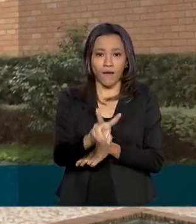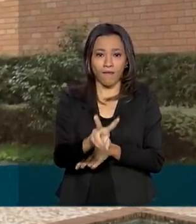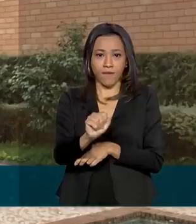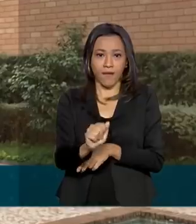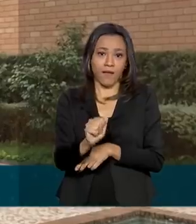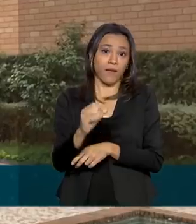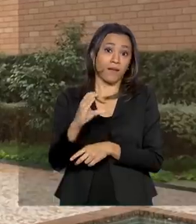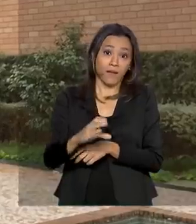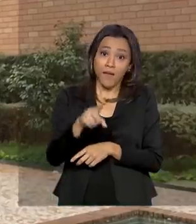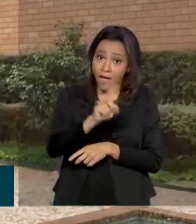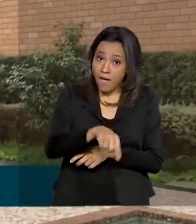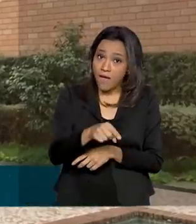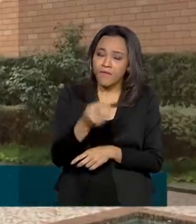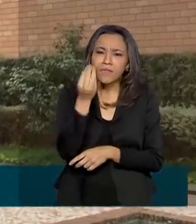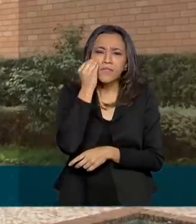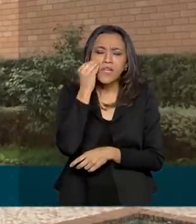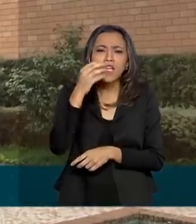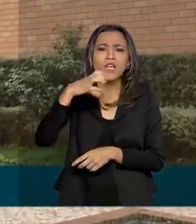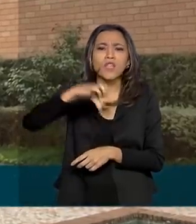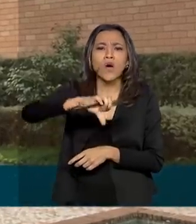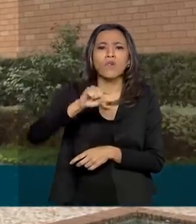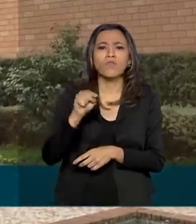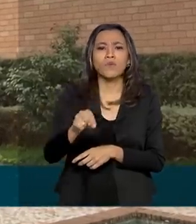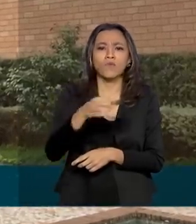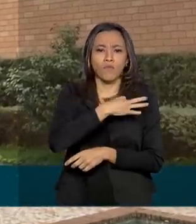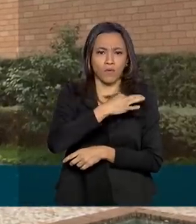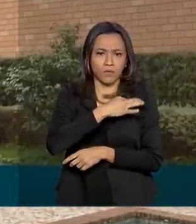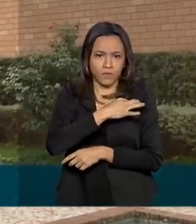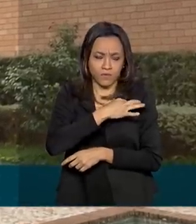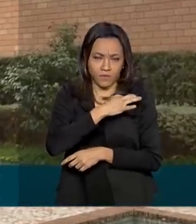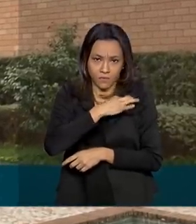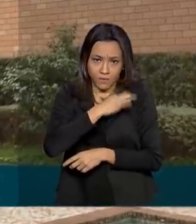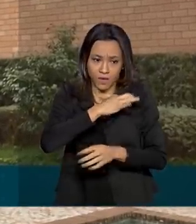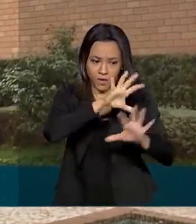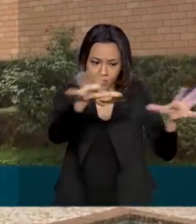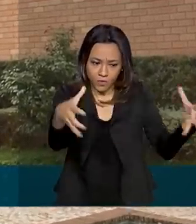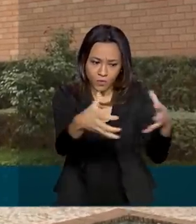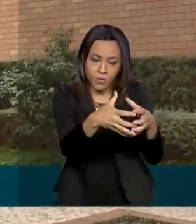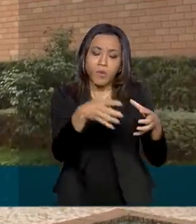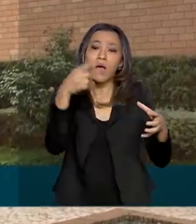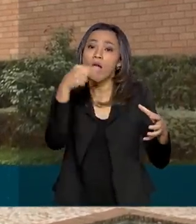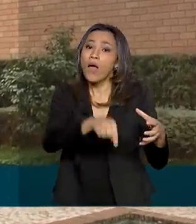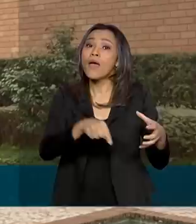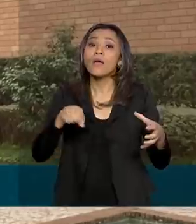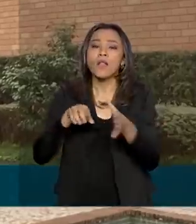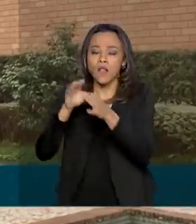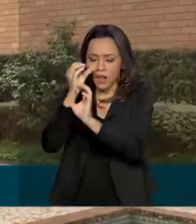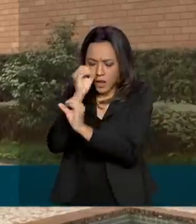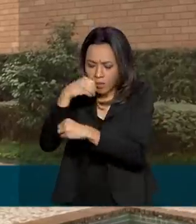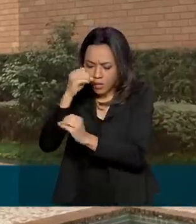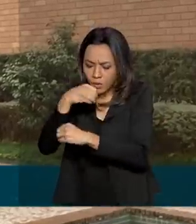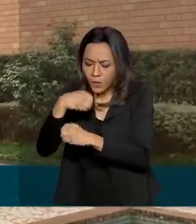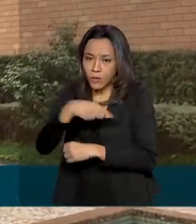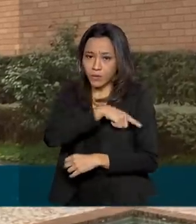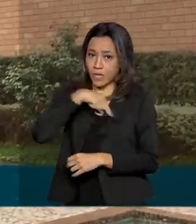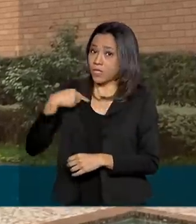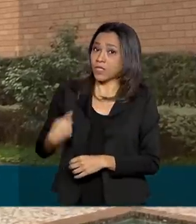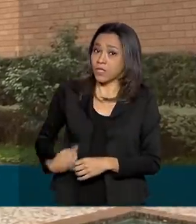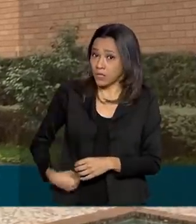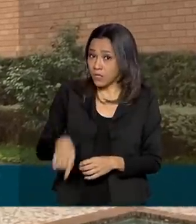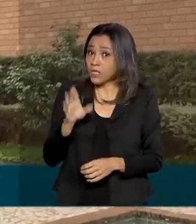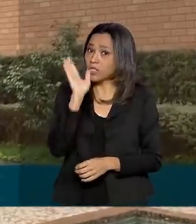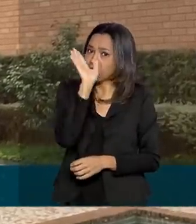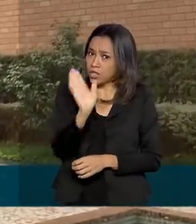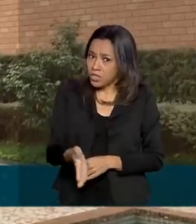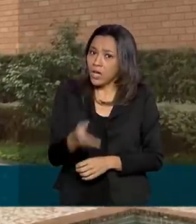vem em 9 mil voluntários de todo o país. Ela foi desenvolvida por um laboratório chinês e tem uma tecnologia que já é